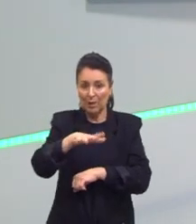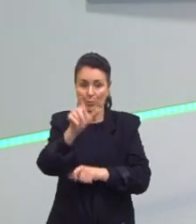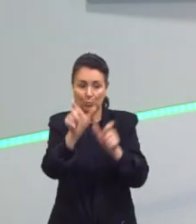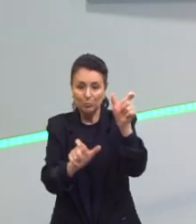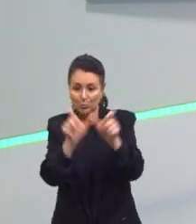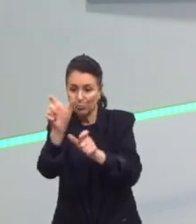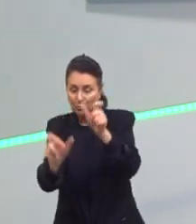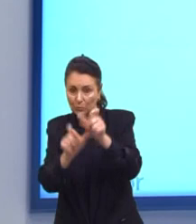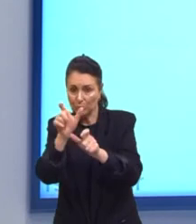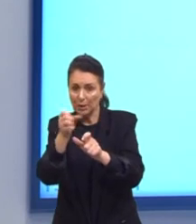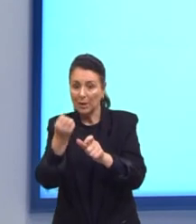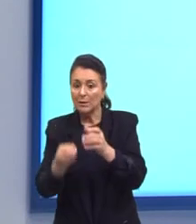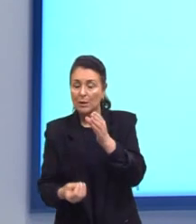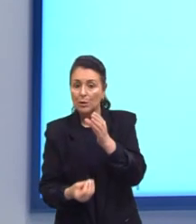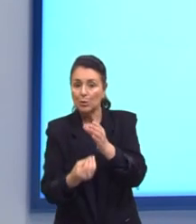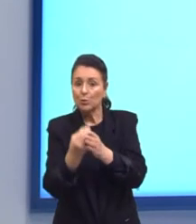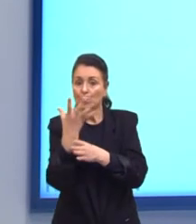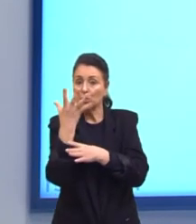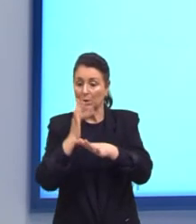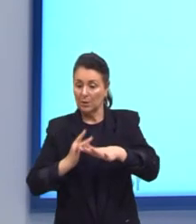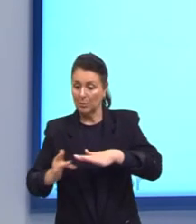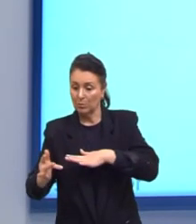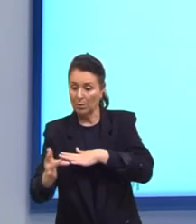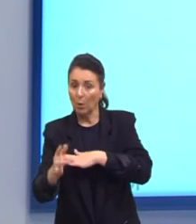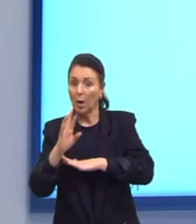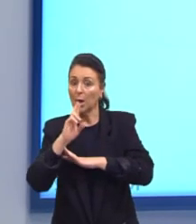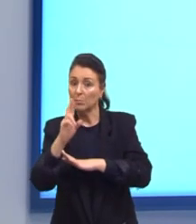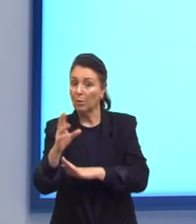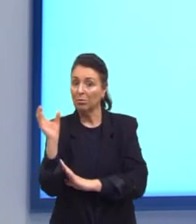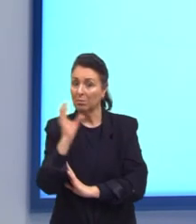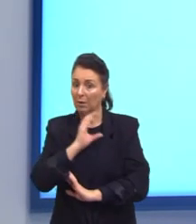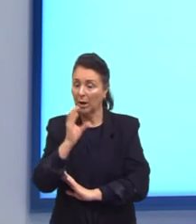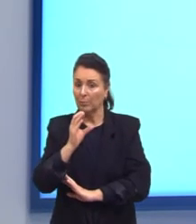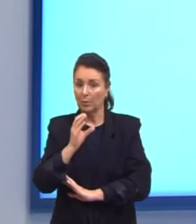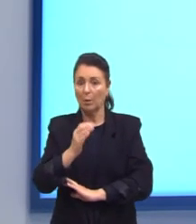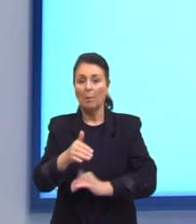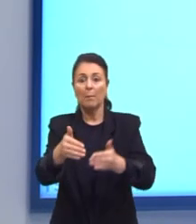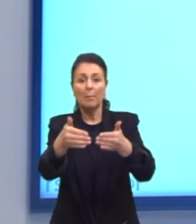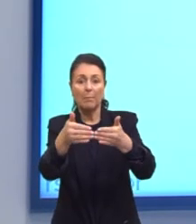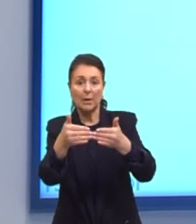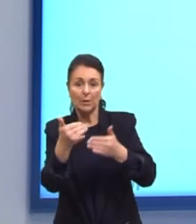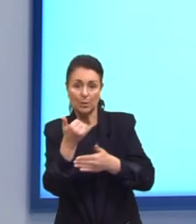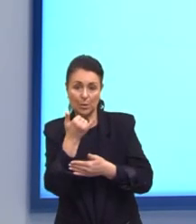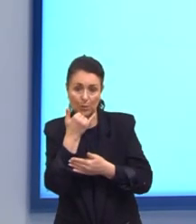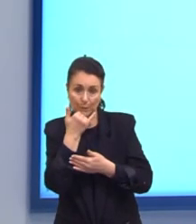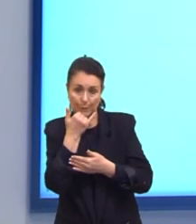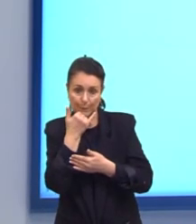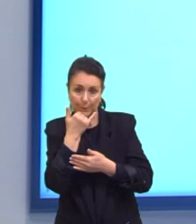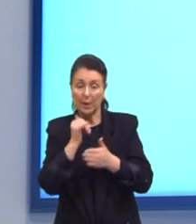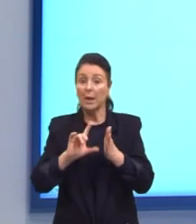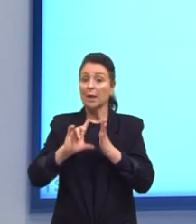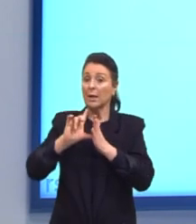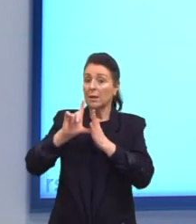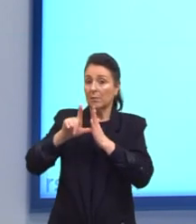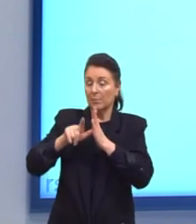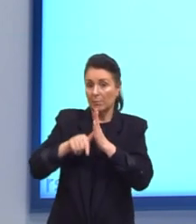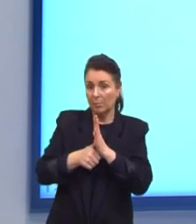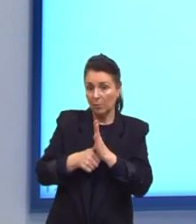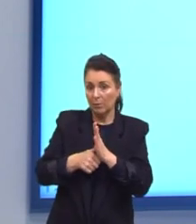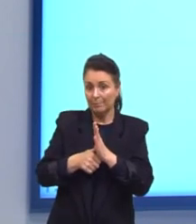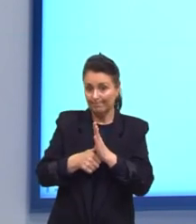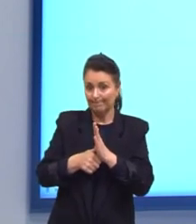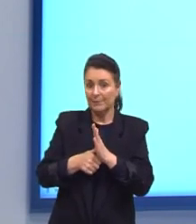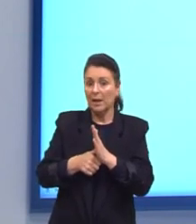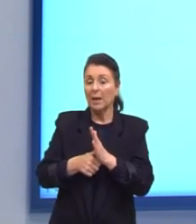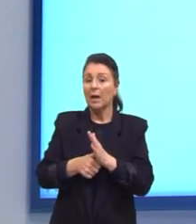Em sua página Responda Rapidamente Lamentando O ocorrido Em seguida Peça